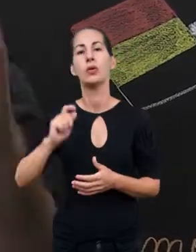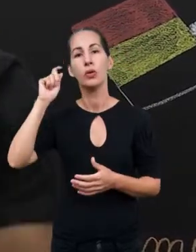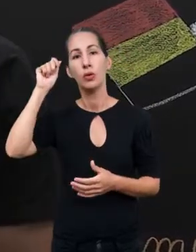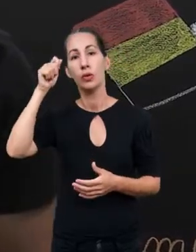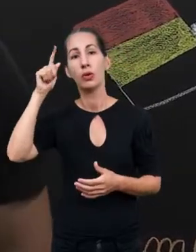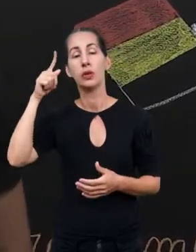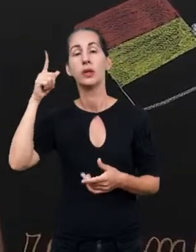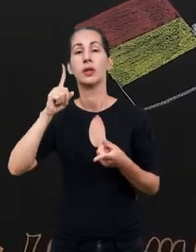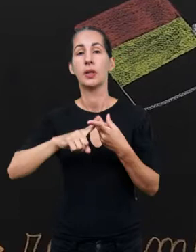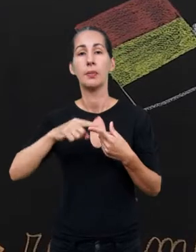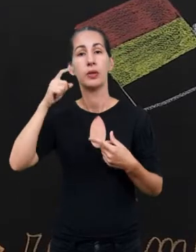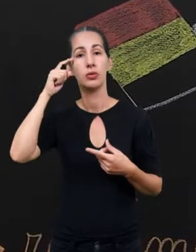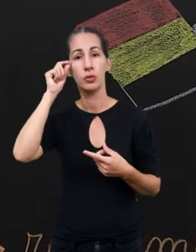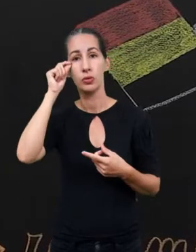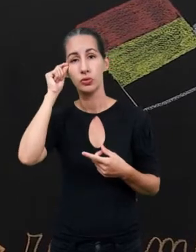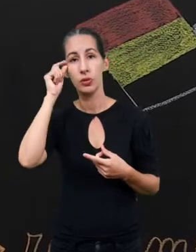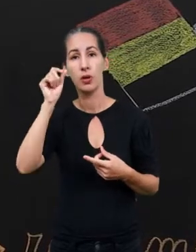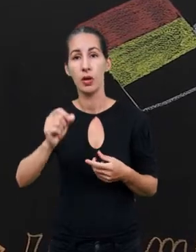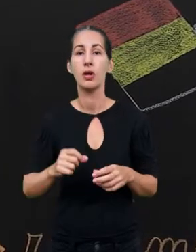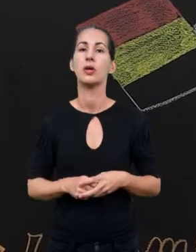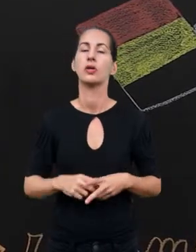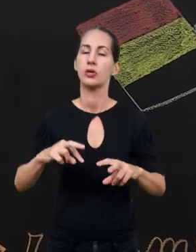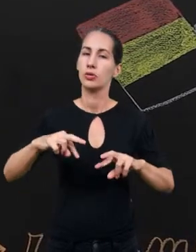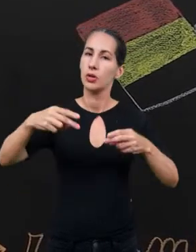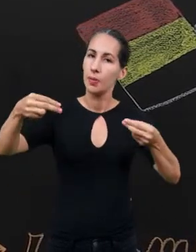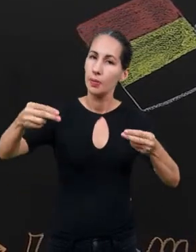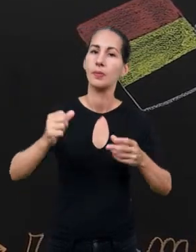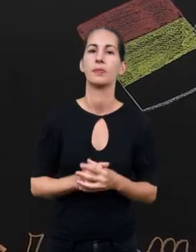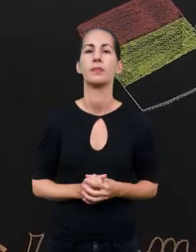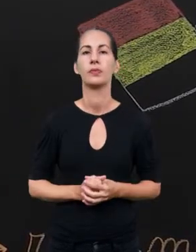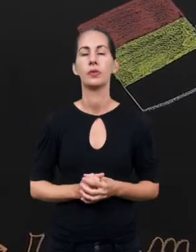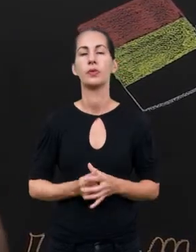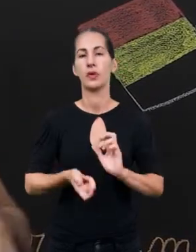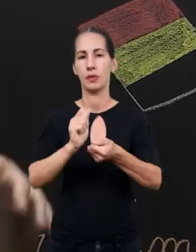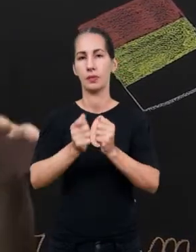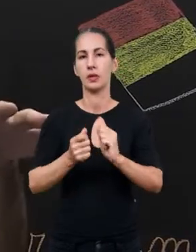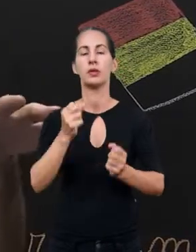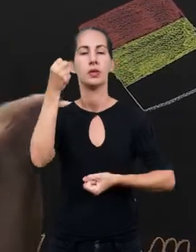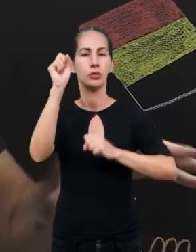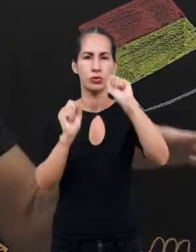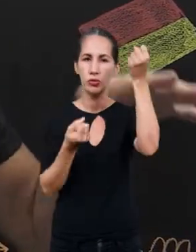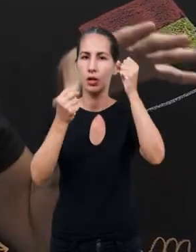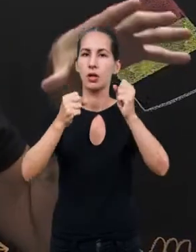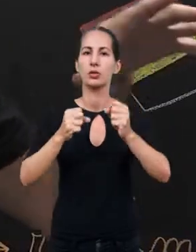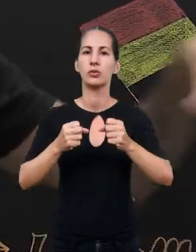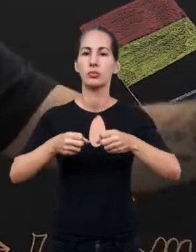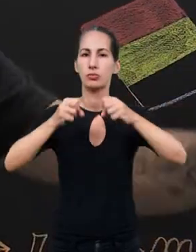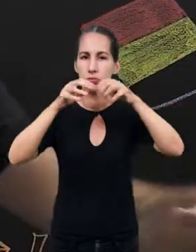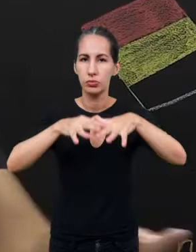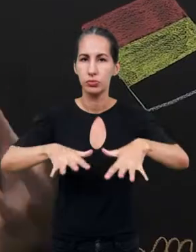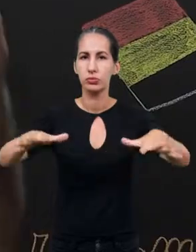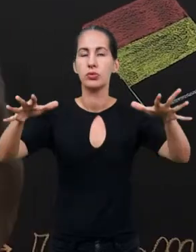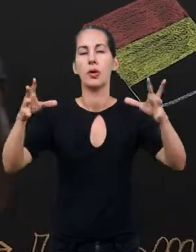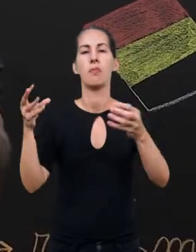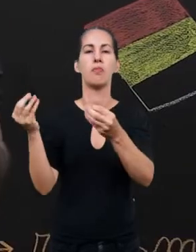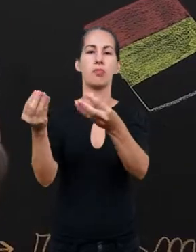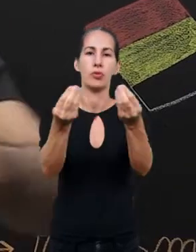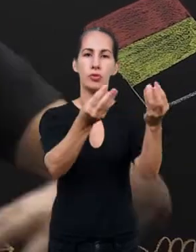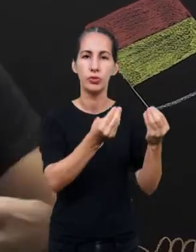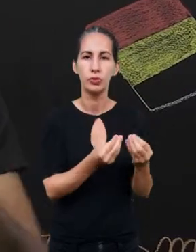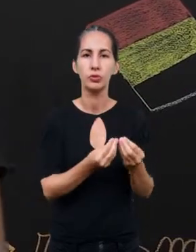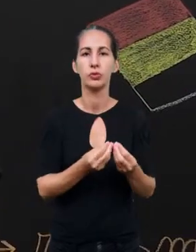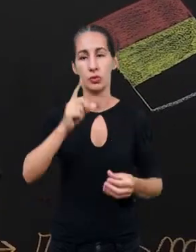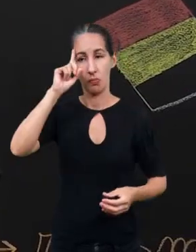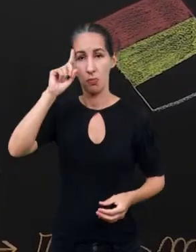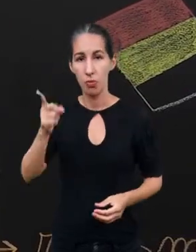expandindo sobre o continente asiático. De alguma forma, o capitalismo industrial está expandindo seus tentáculos e as